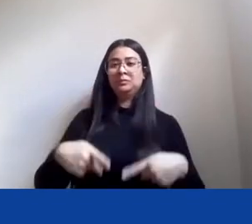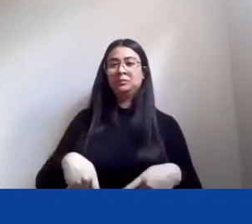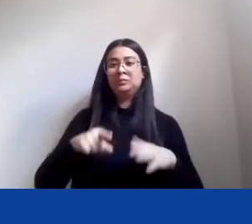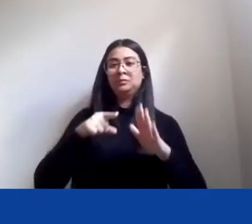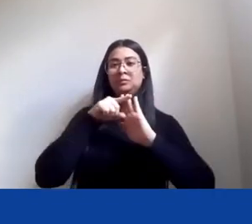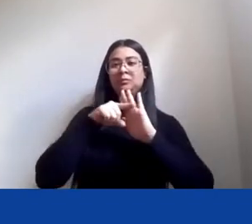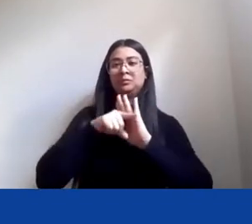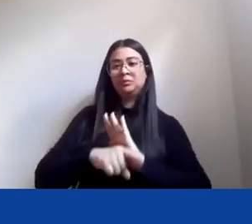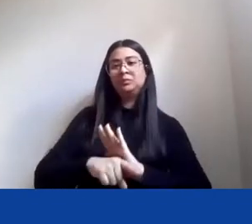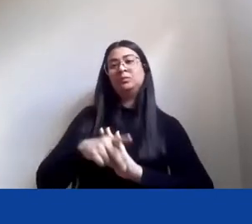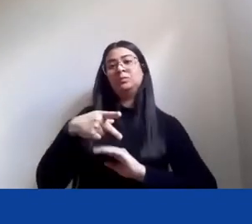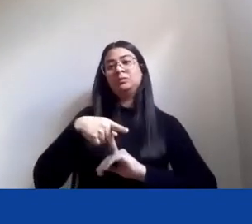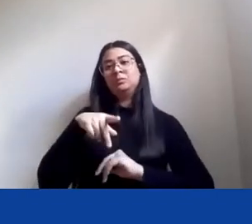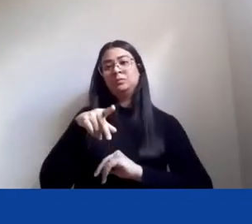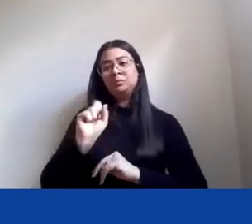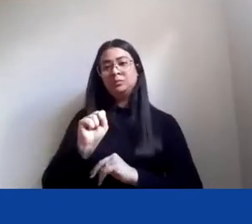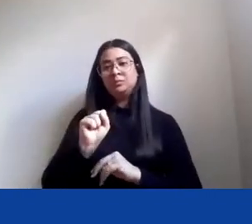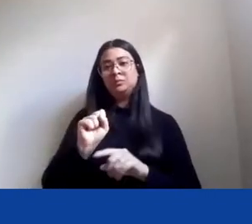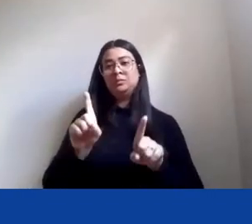Ela,